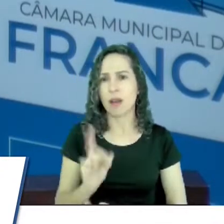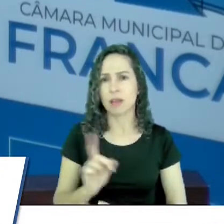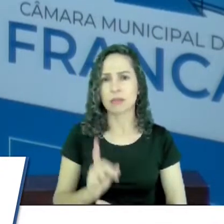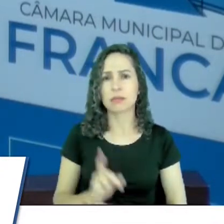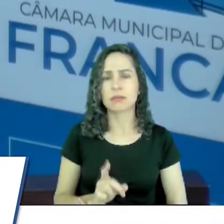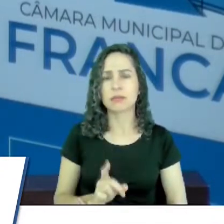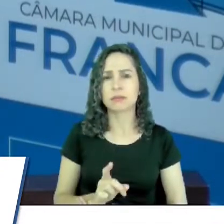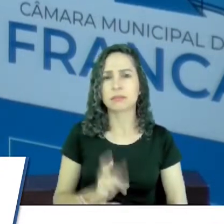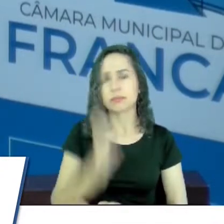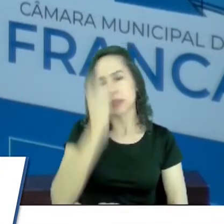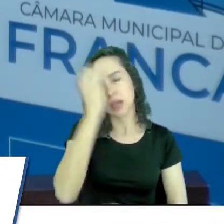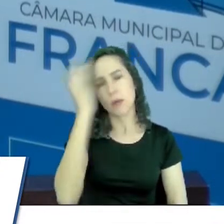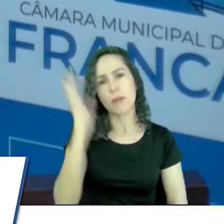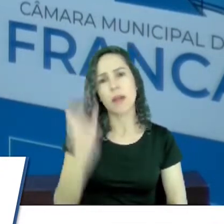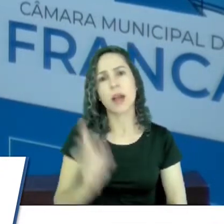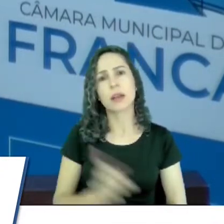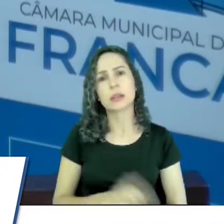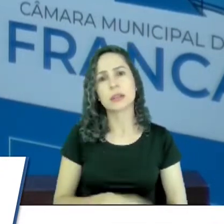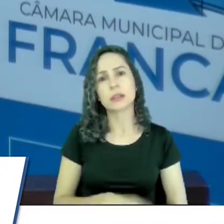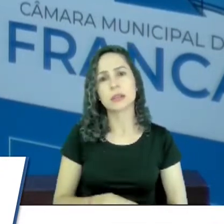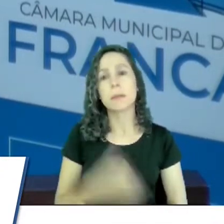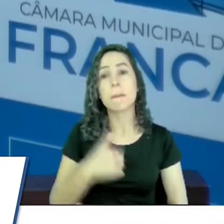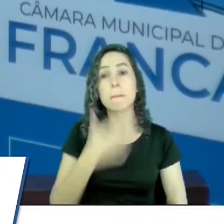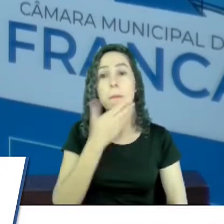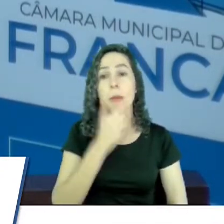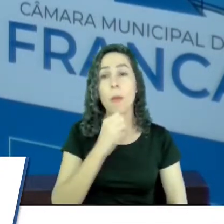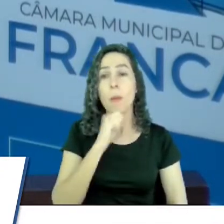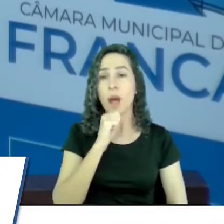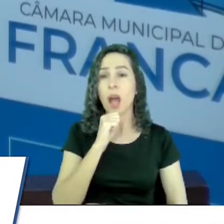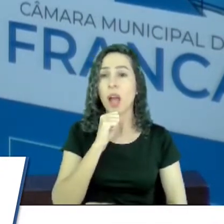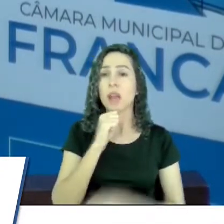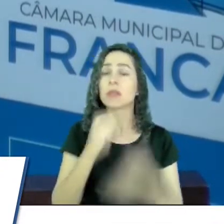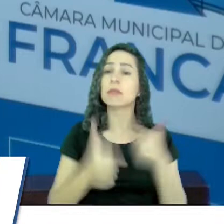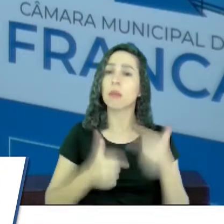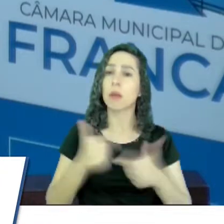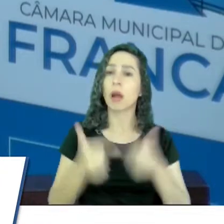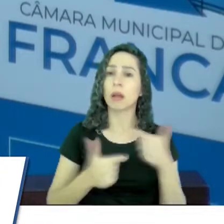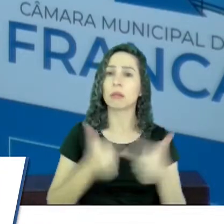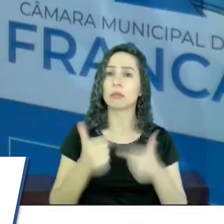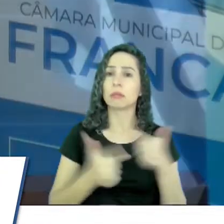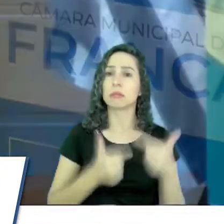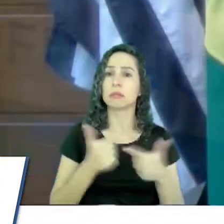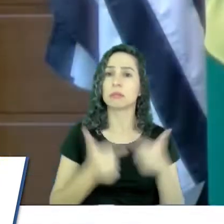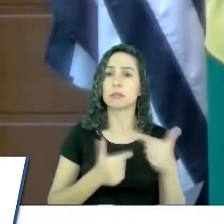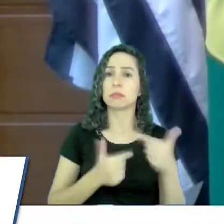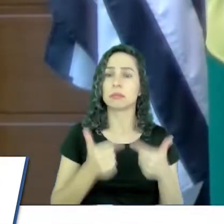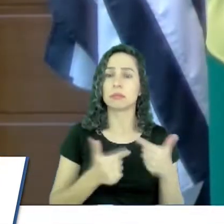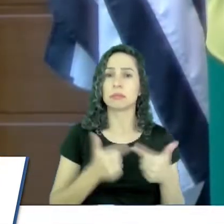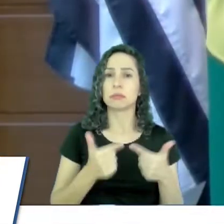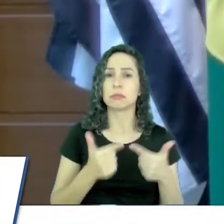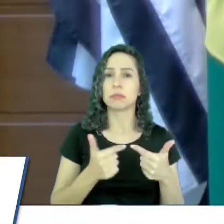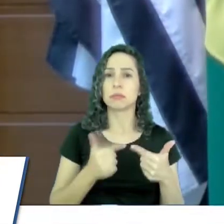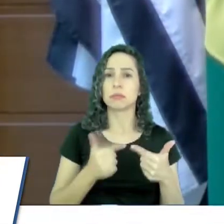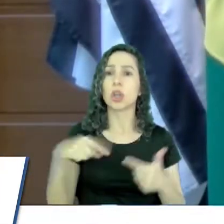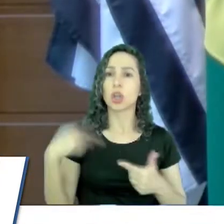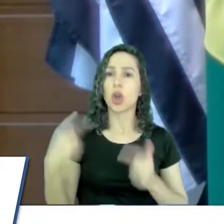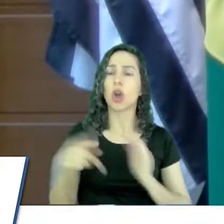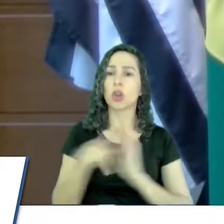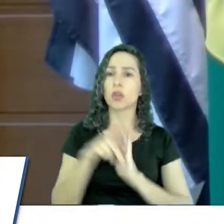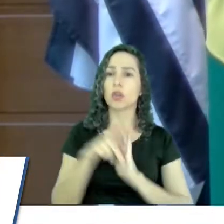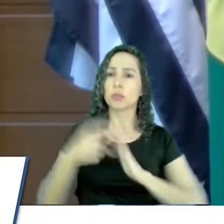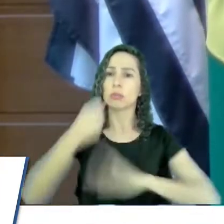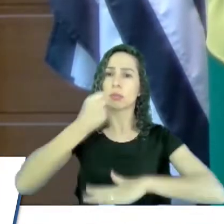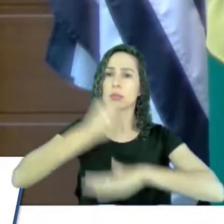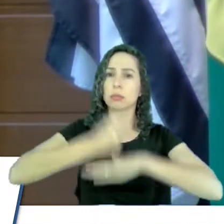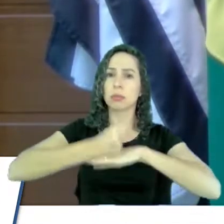fácil. Meu pai é um trabalhador. Somos daqui da cidade de Franca. Ele